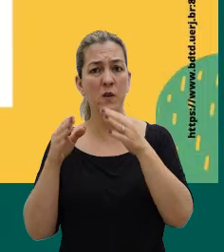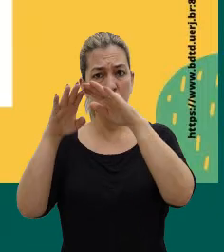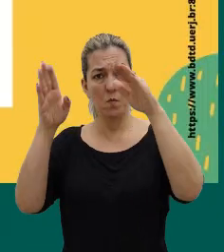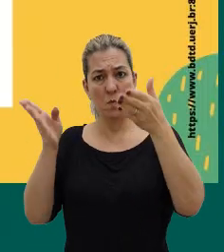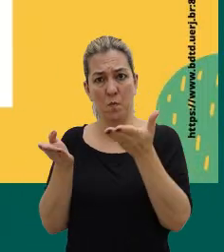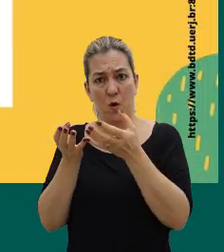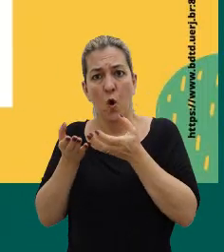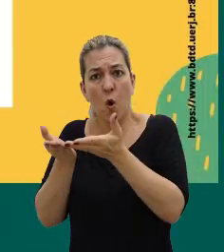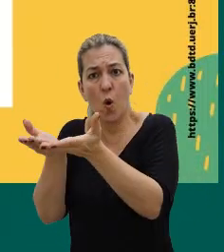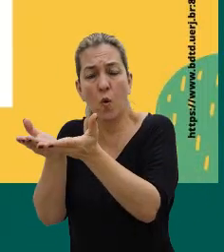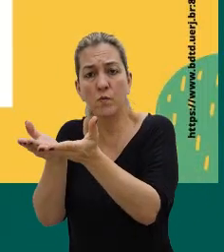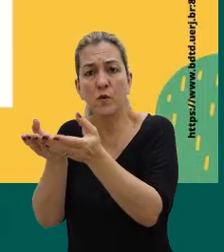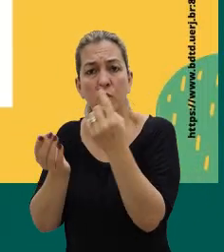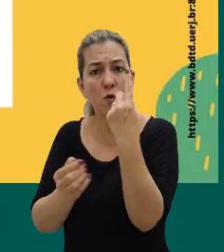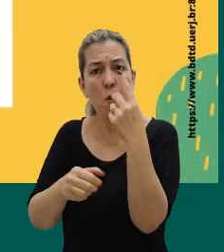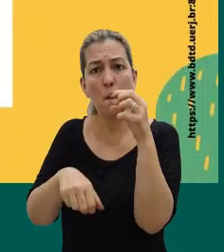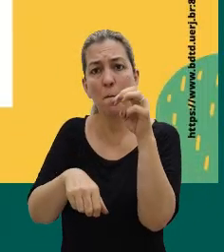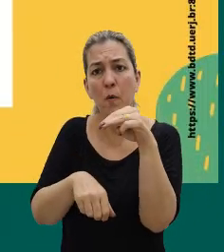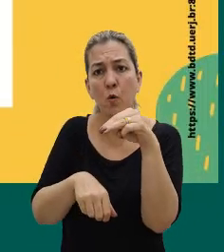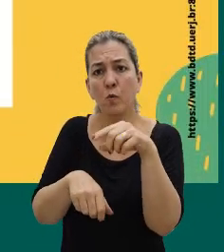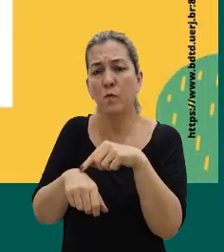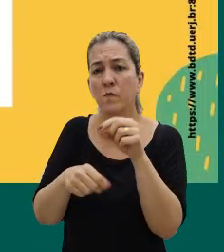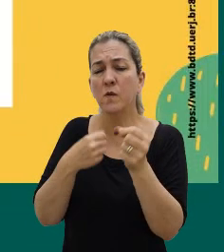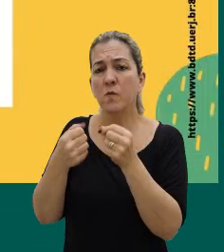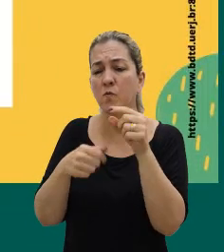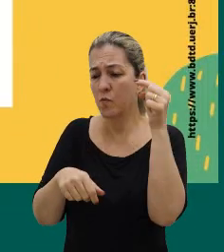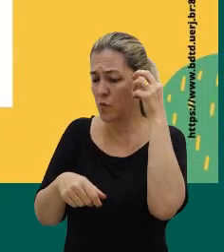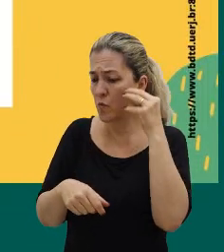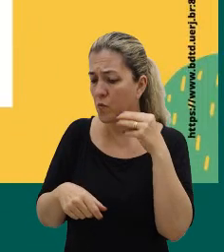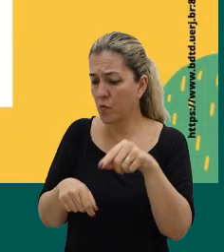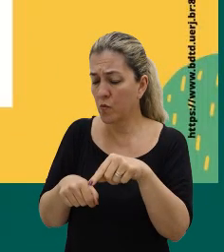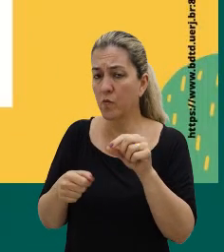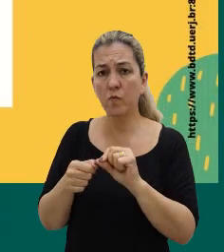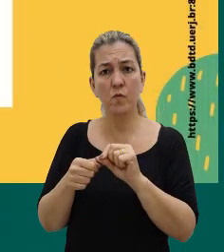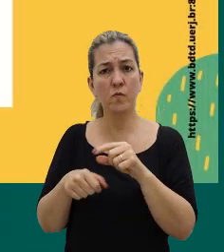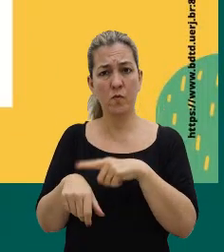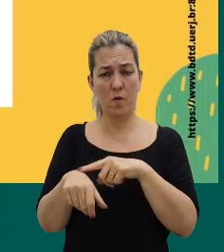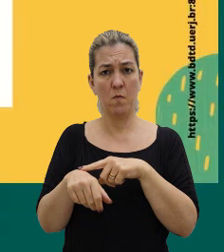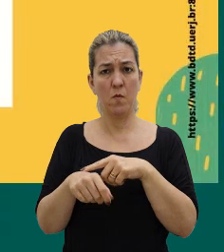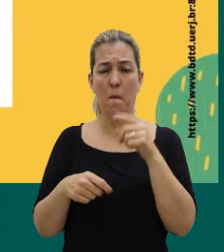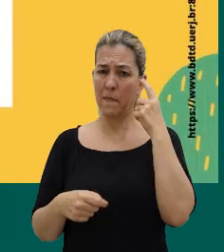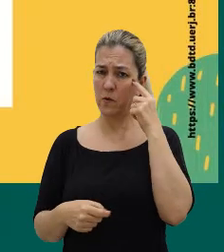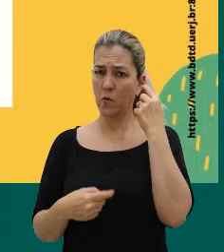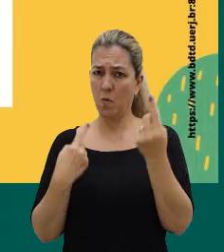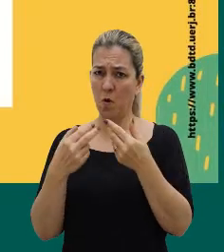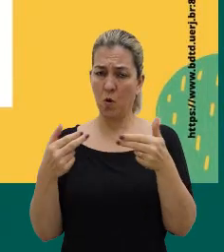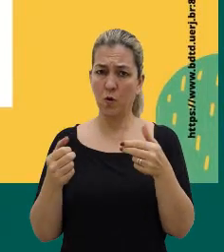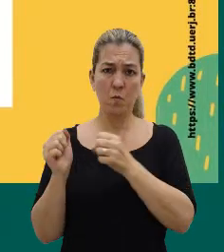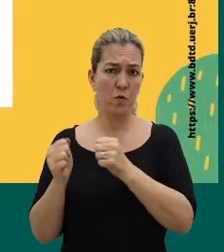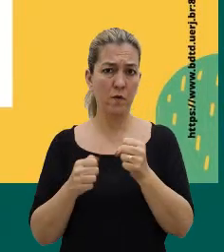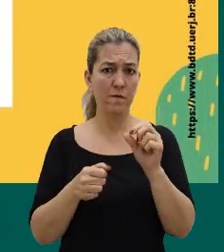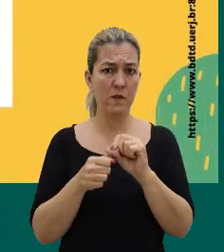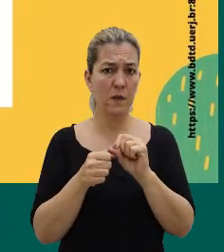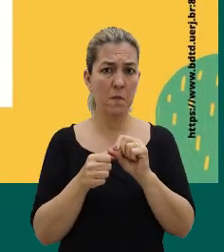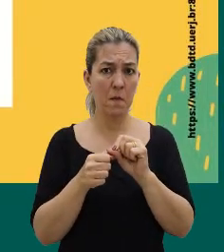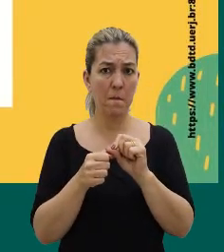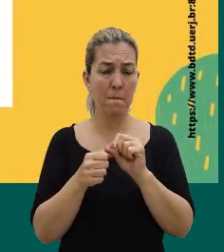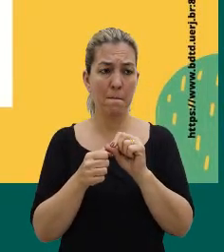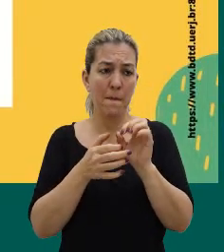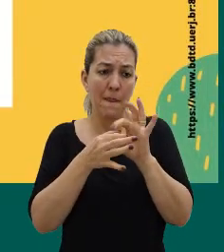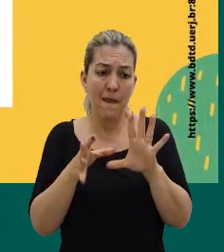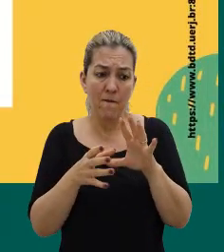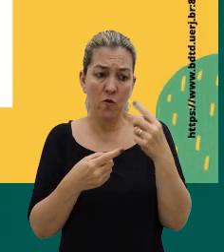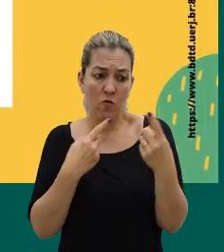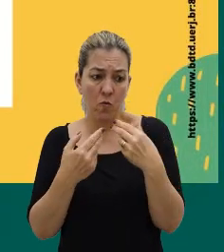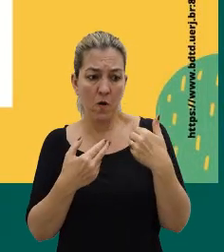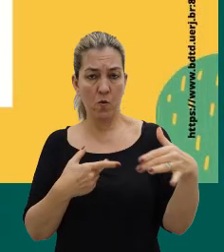minuto, vou fazer tal coisa e vou voltar aqui nesse tempo, né, ou penso em alguma coisa que eu poderia fazer para me livrar de alguma situação